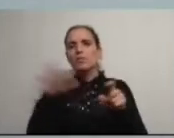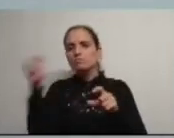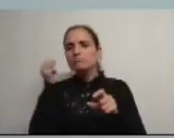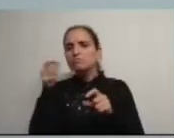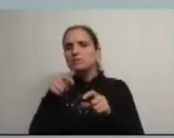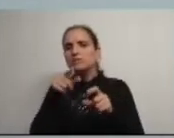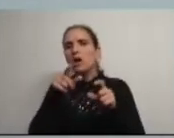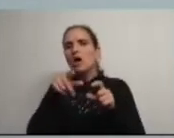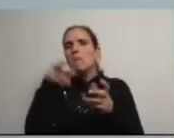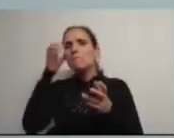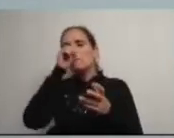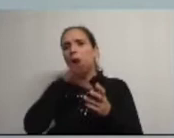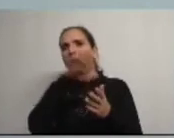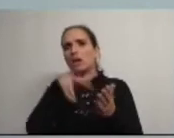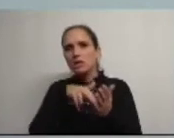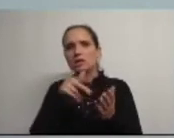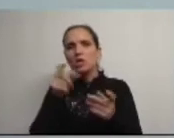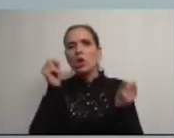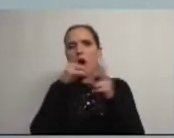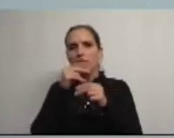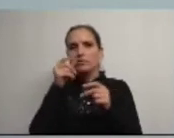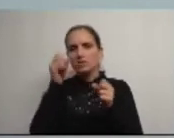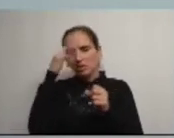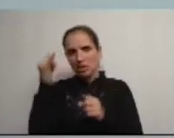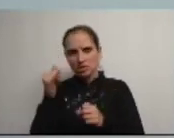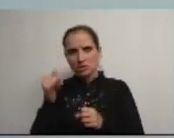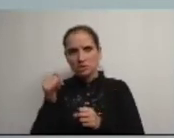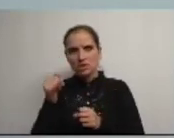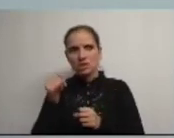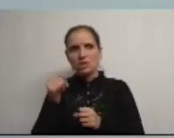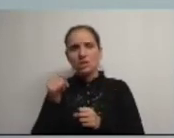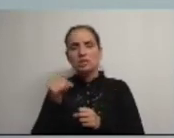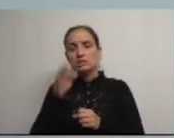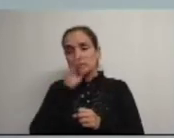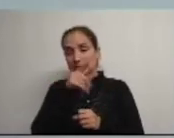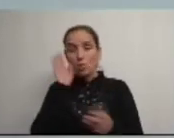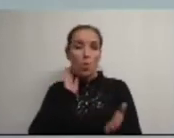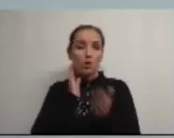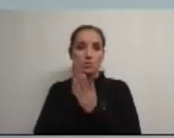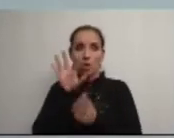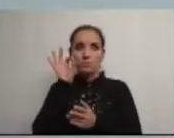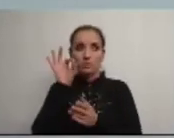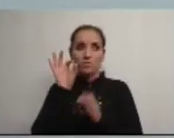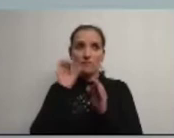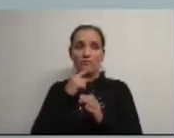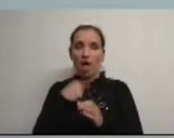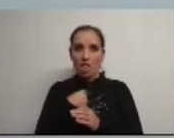Parque Empresarial com estas recentes e novas iniciativas e se esta última opção falhar